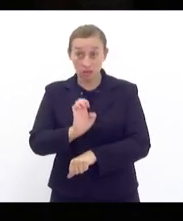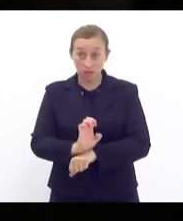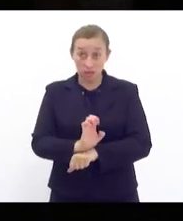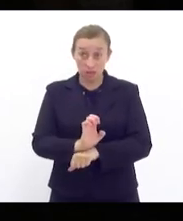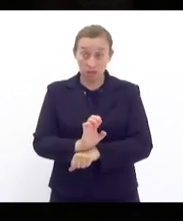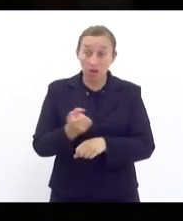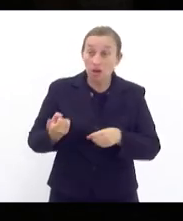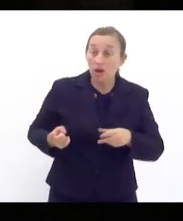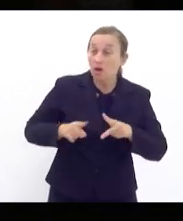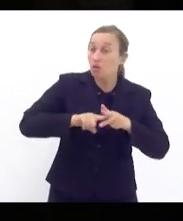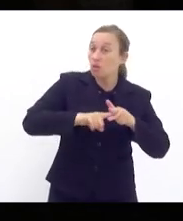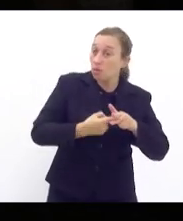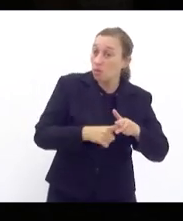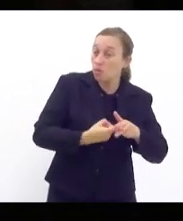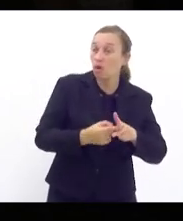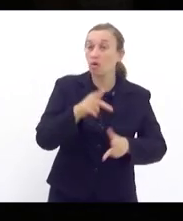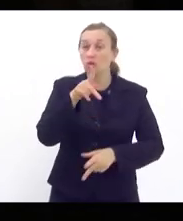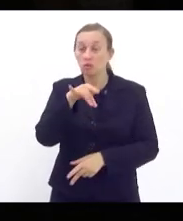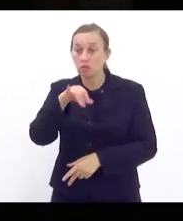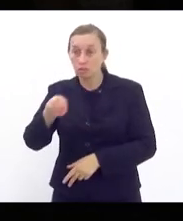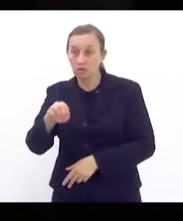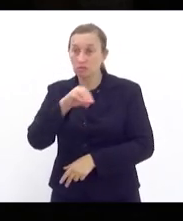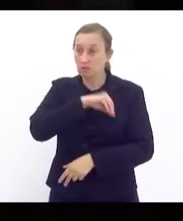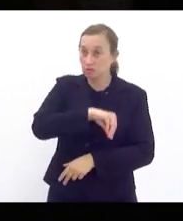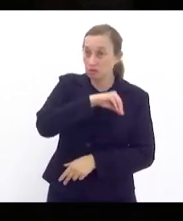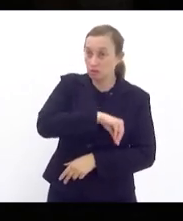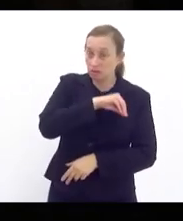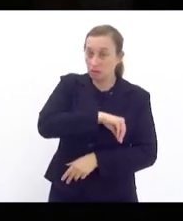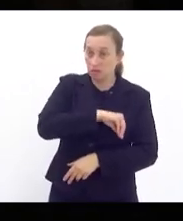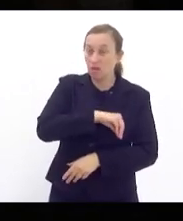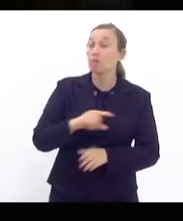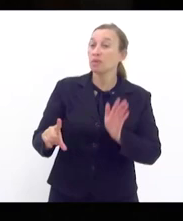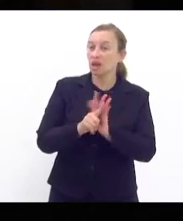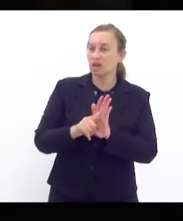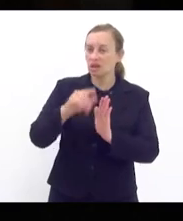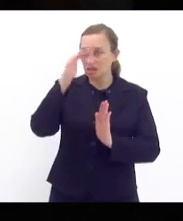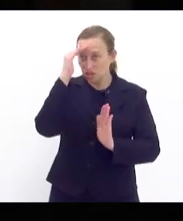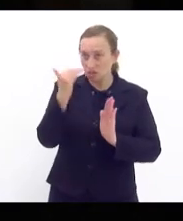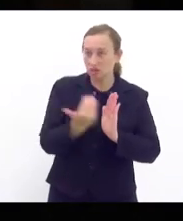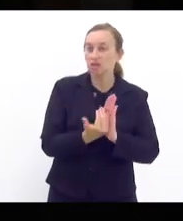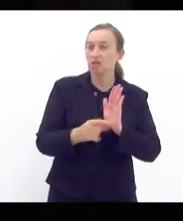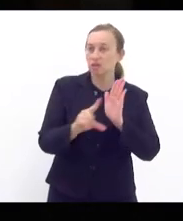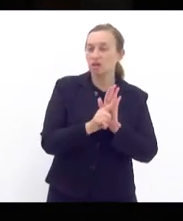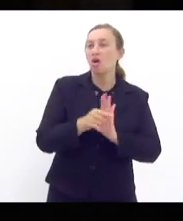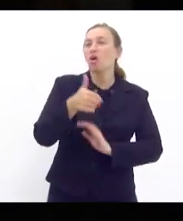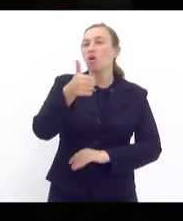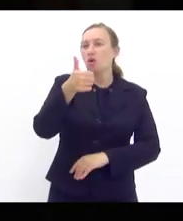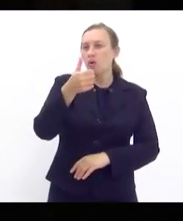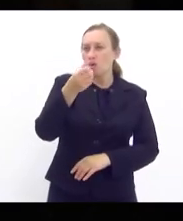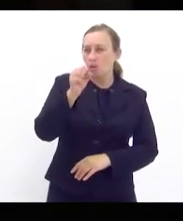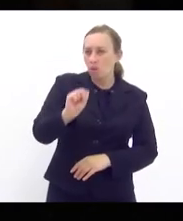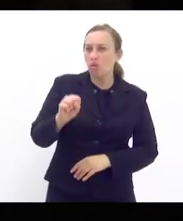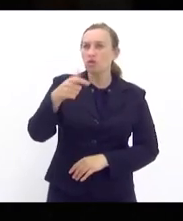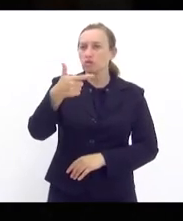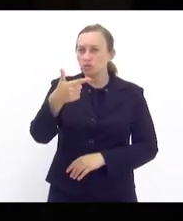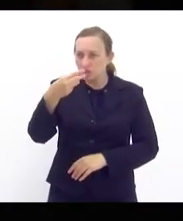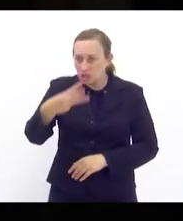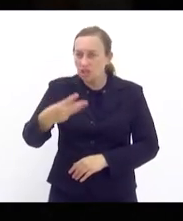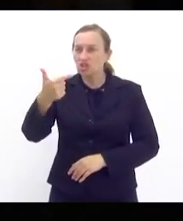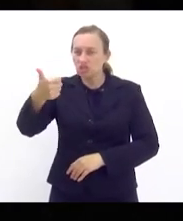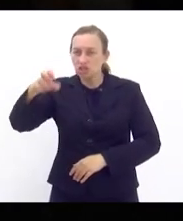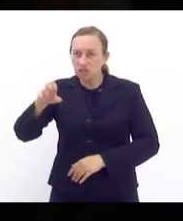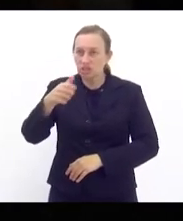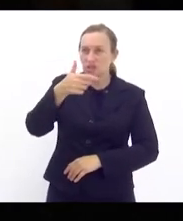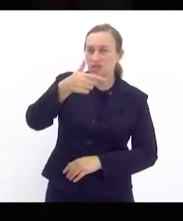reajustar o piso salariais estabelecidos pela lei estadual número 8315 de 19 de março de